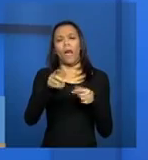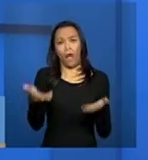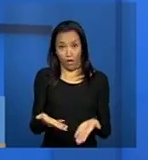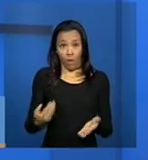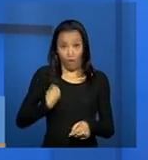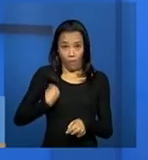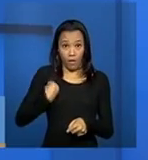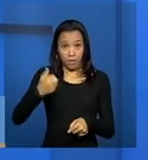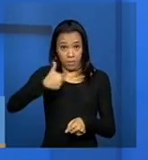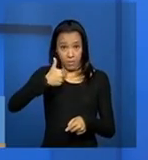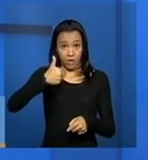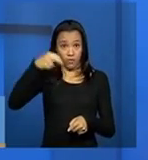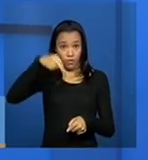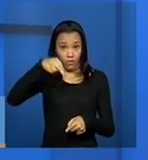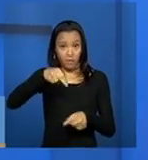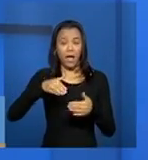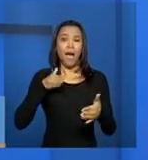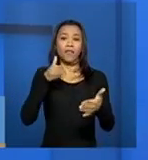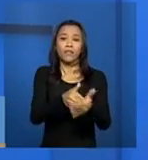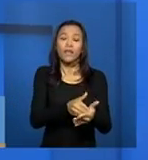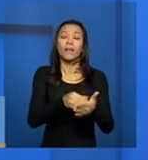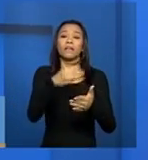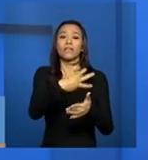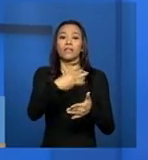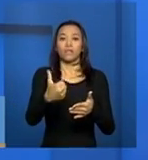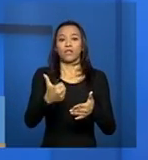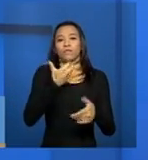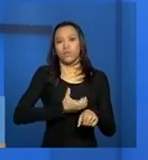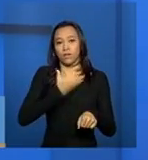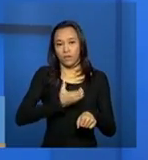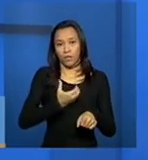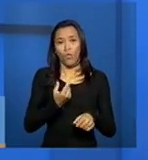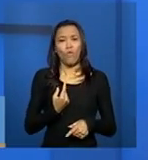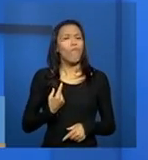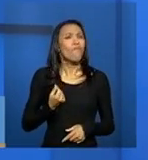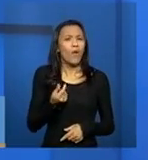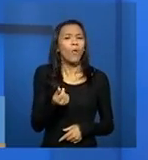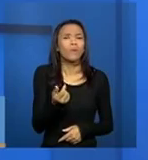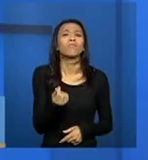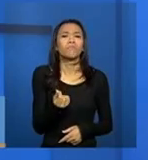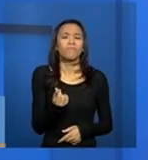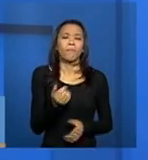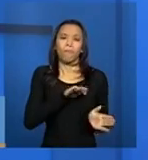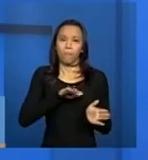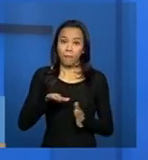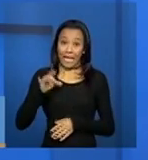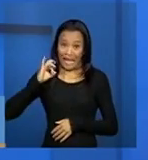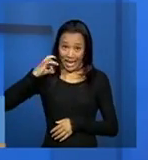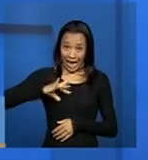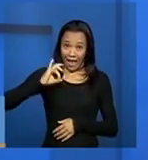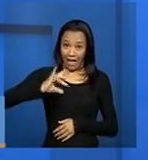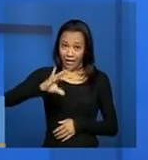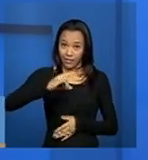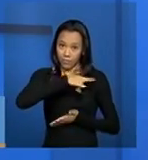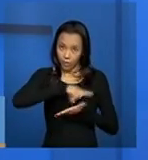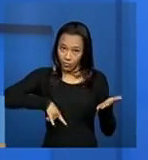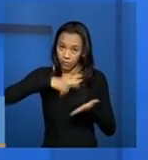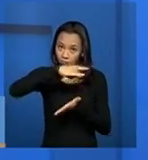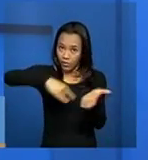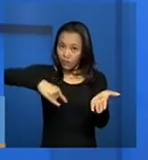1º de novembro até 31 de dezembro. Os valores são, para cada cadastro é